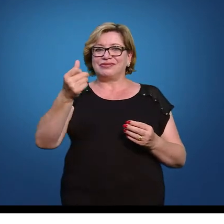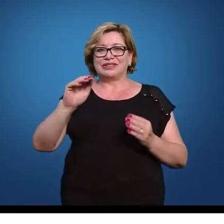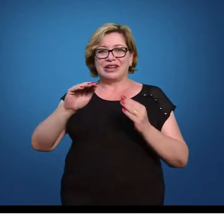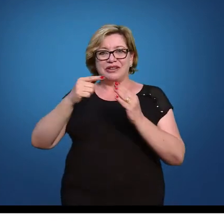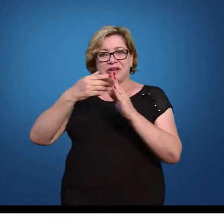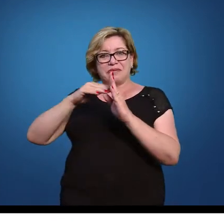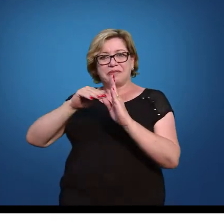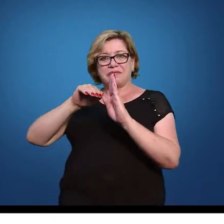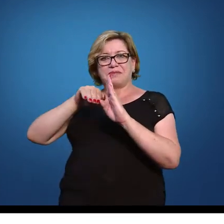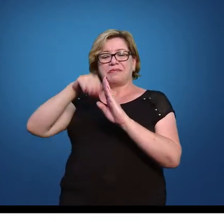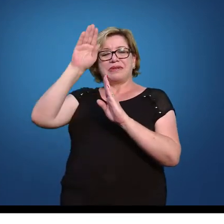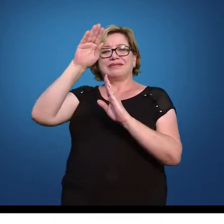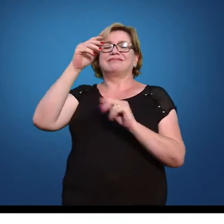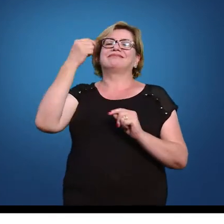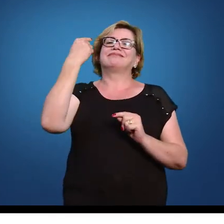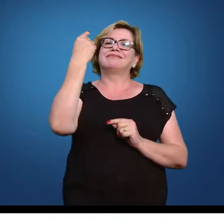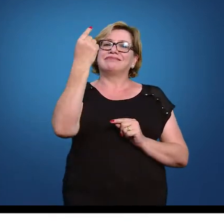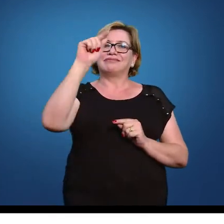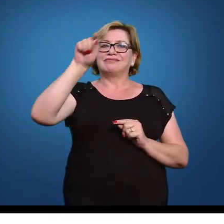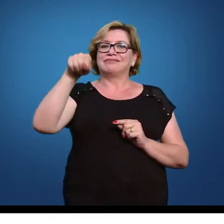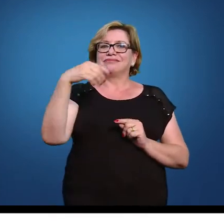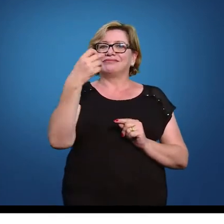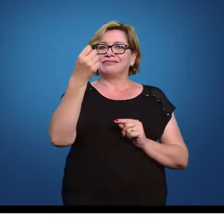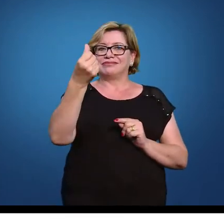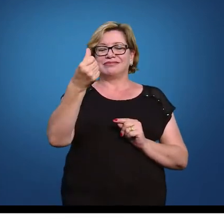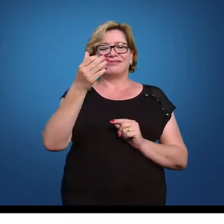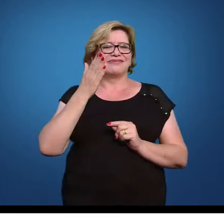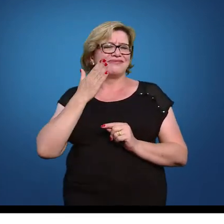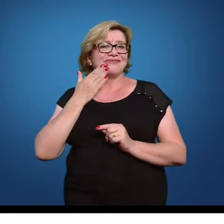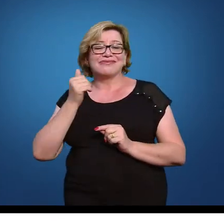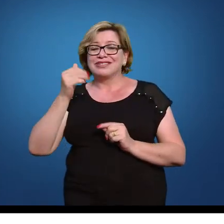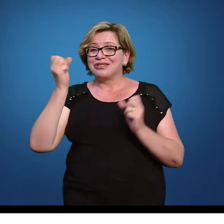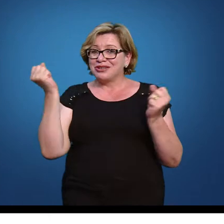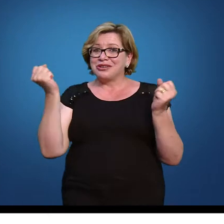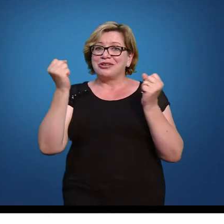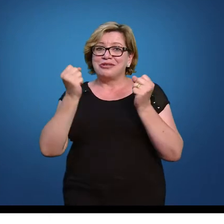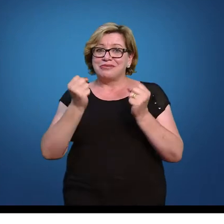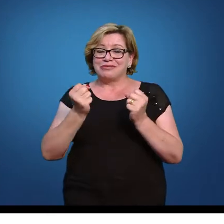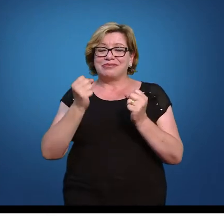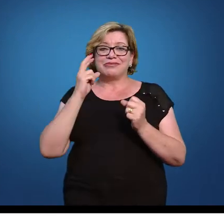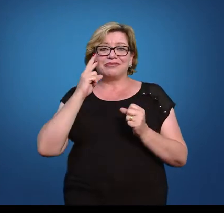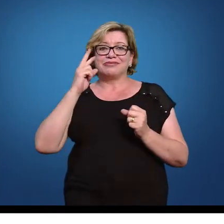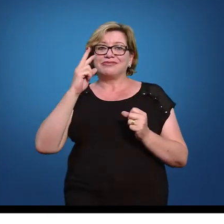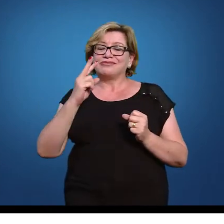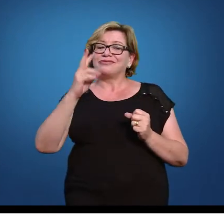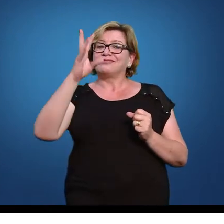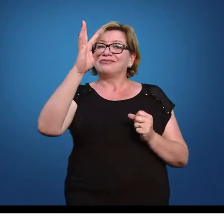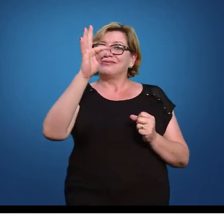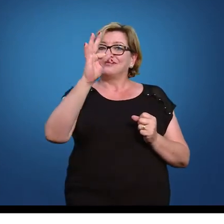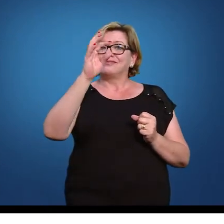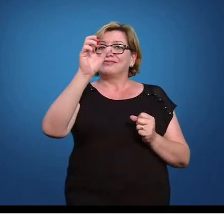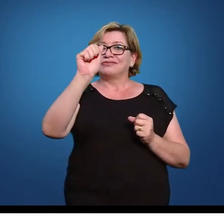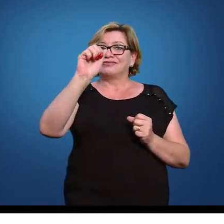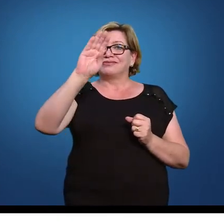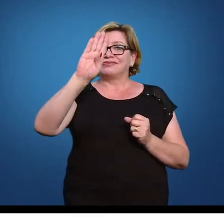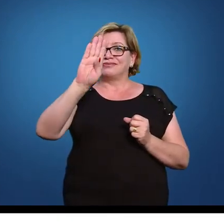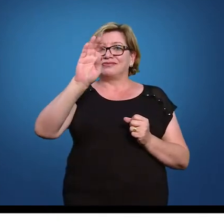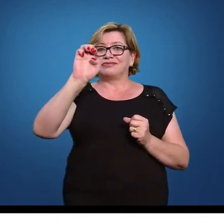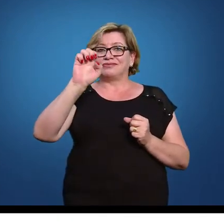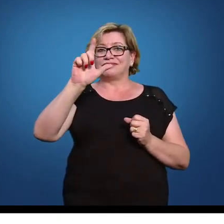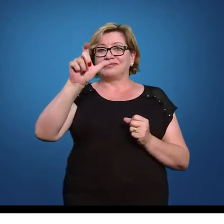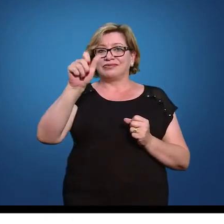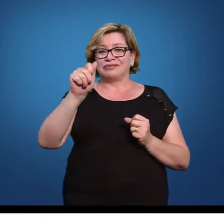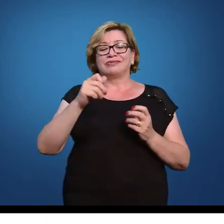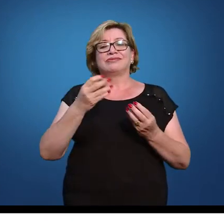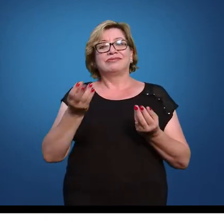quero superior a 1,6 aí você vai dizer mas qual a vantagem de fazer isso? Total não